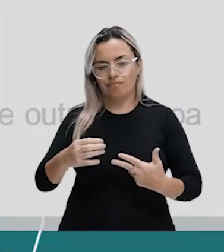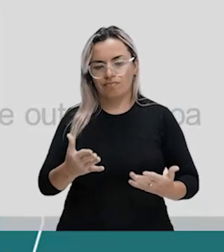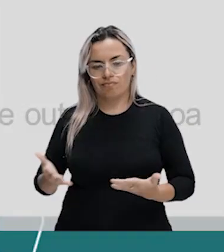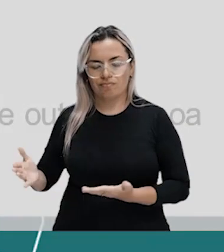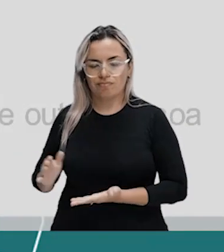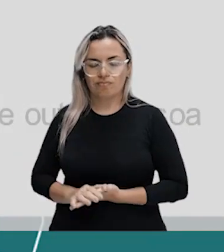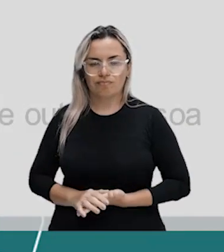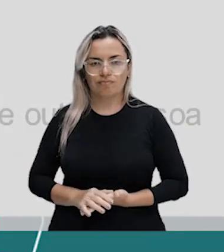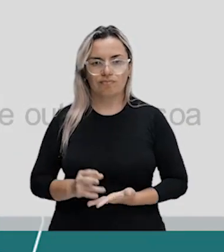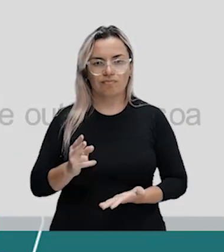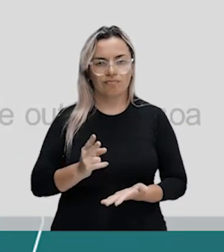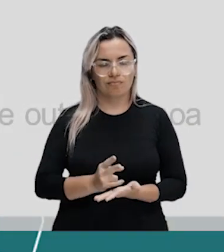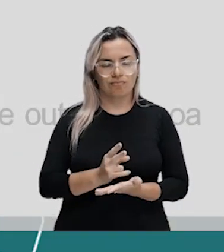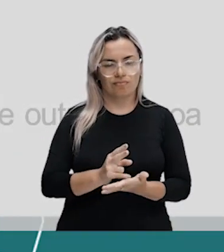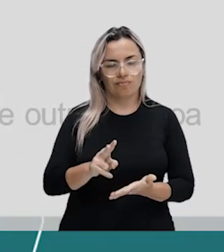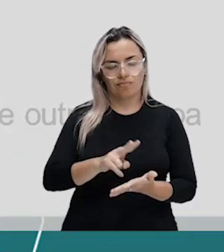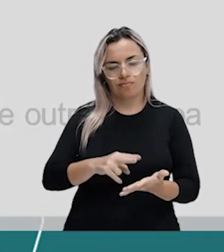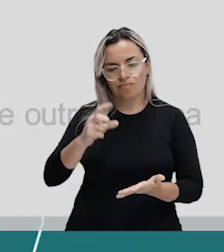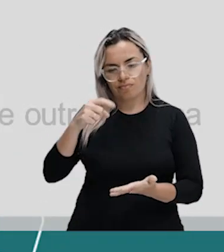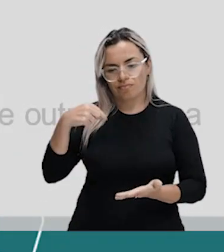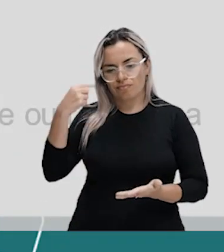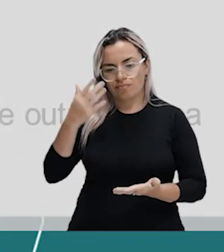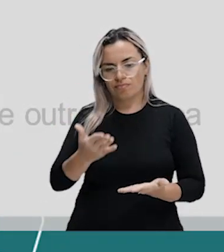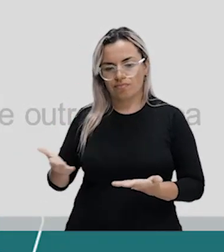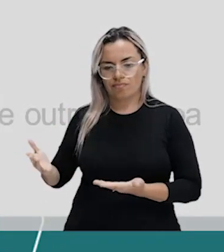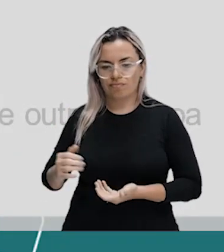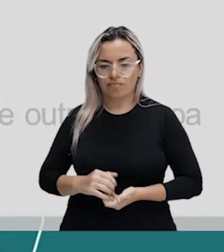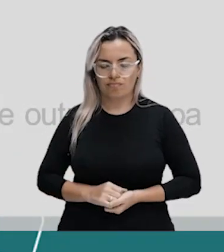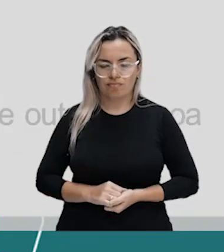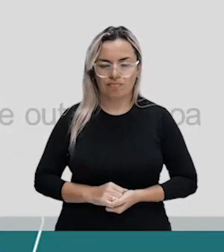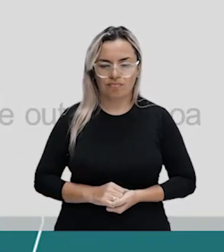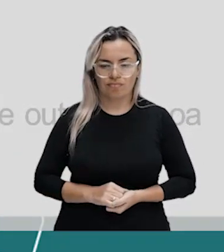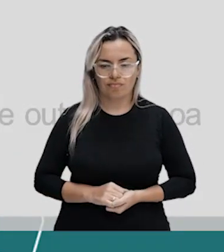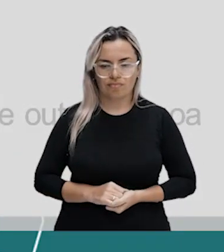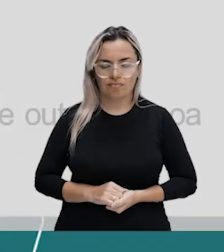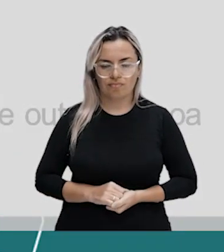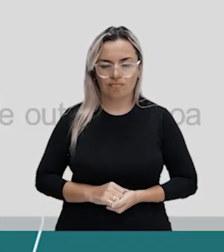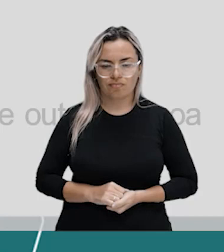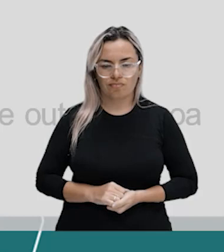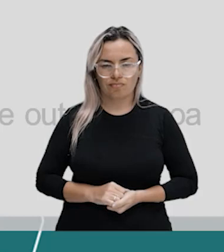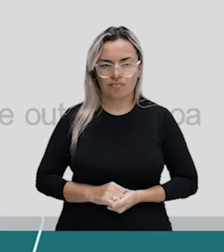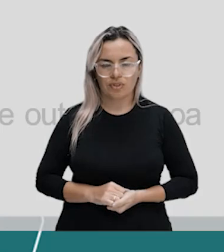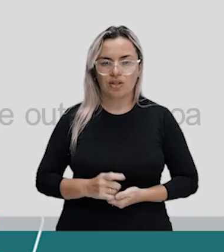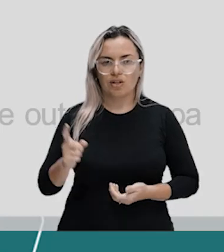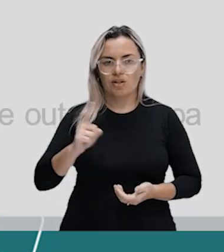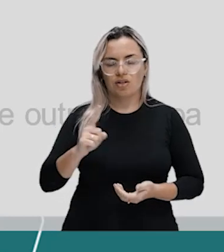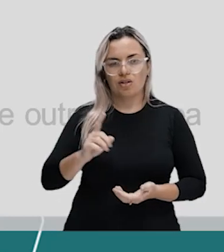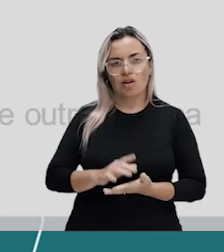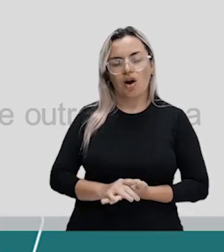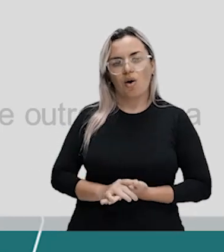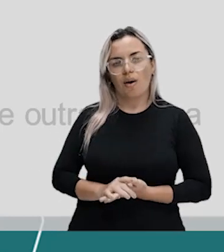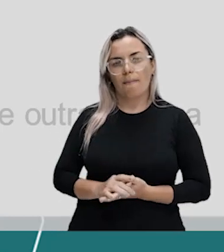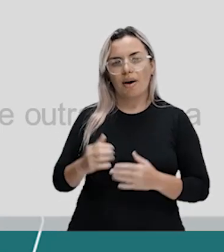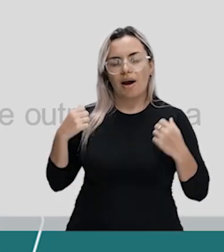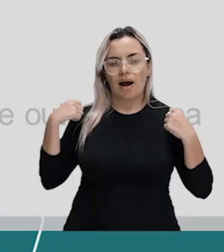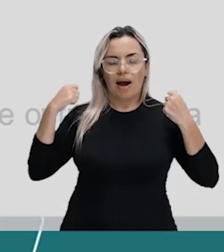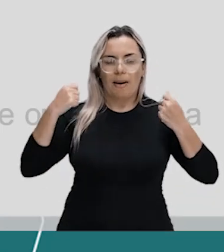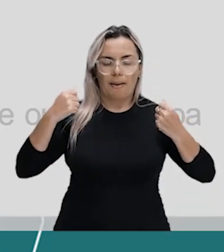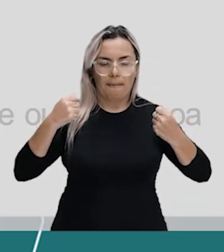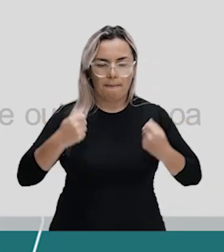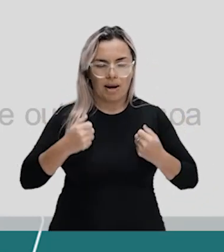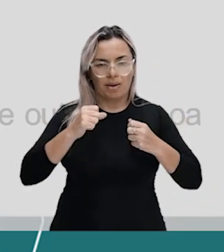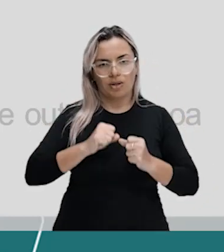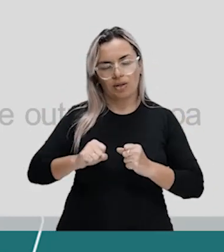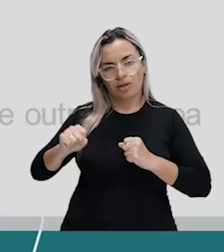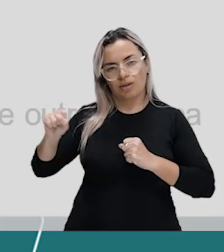Andar de capa caída. Andar de capa caída. Não é pegar a capa do Batman, gente, e sair andando com ela no chão,